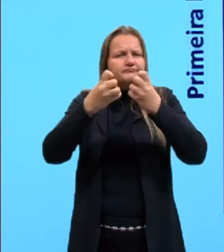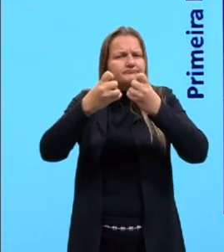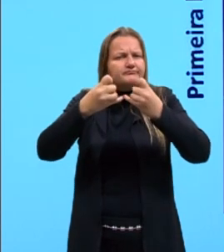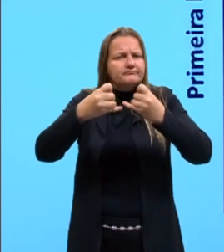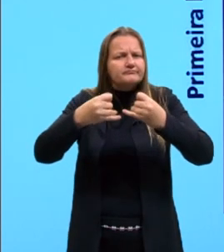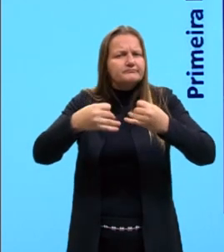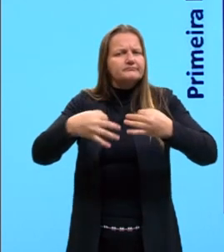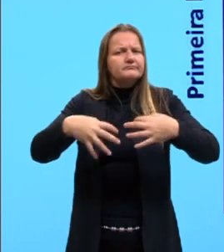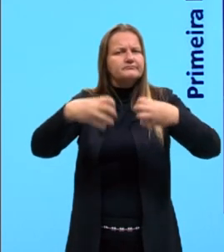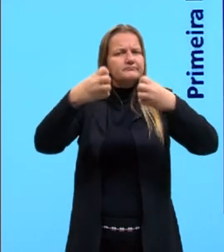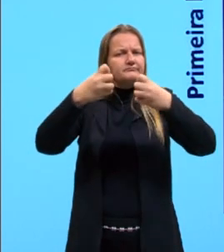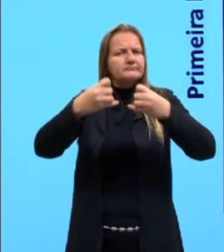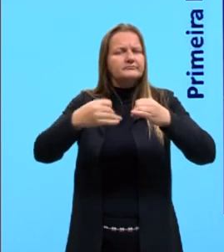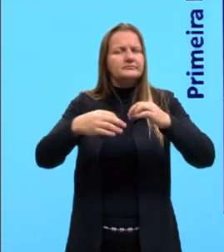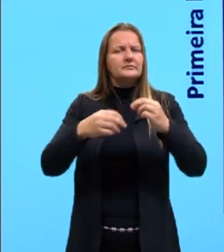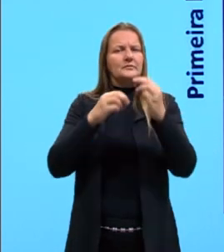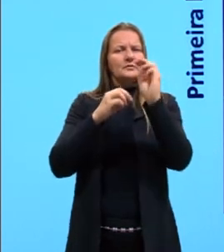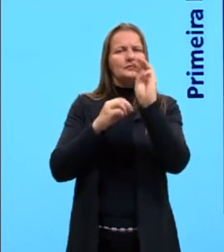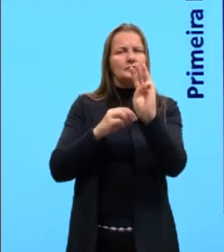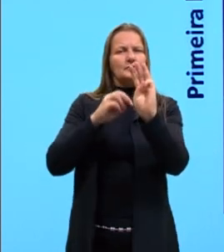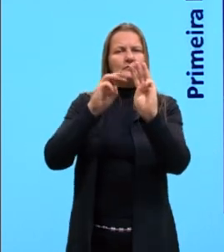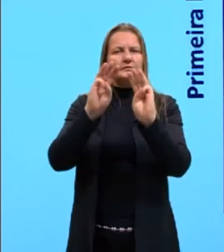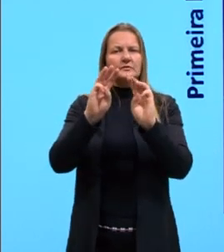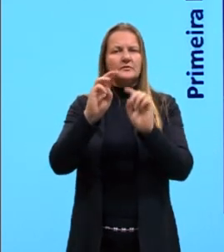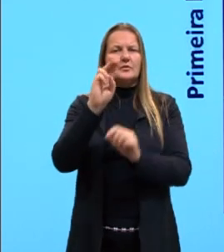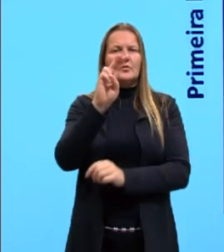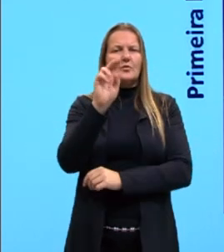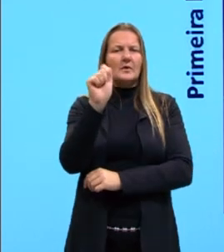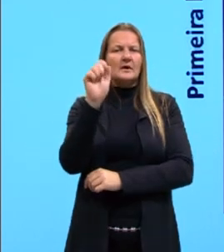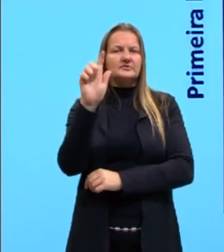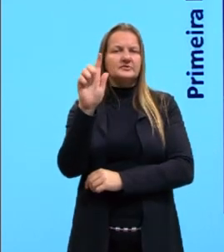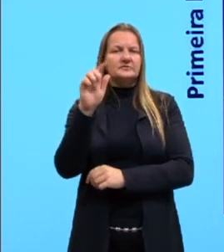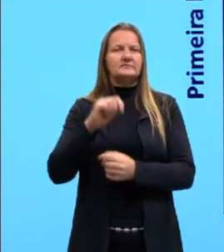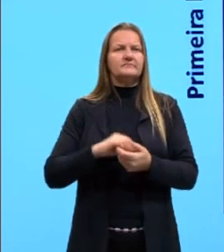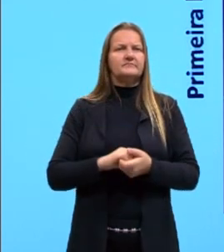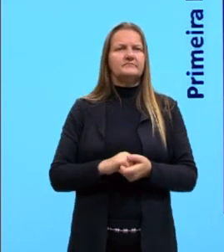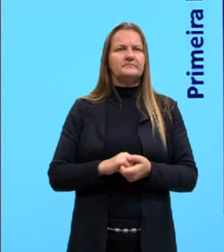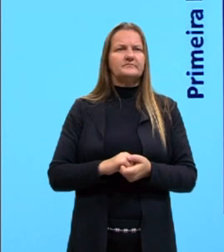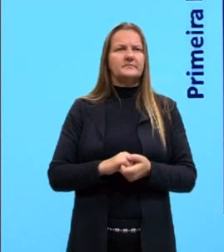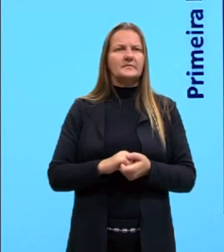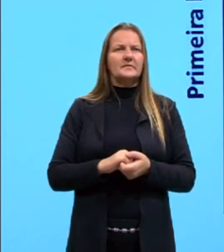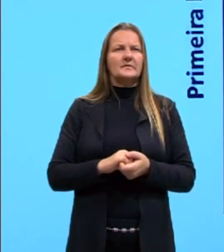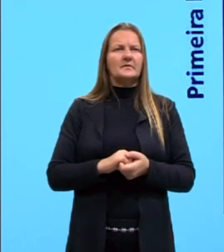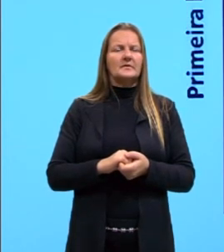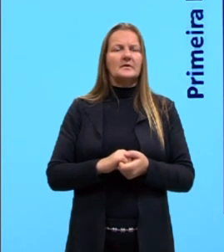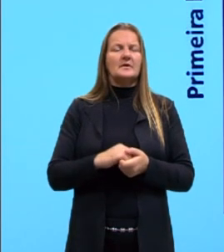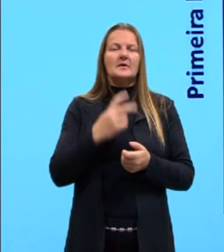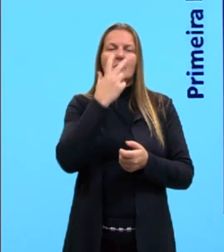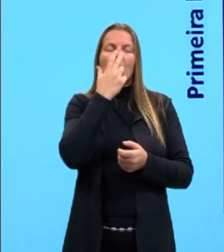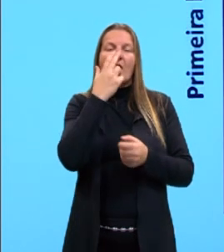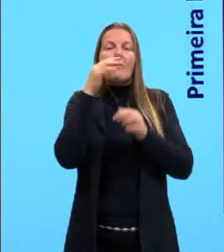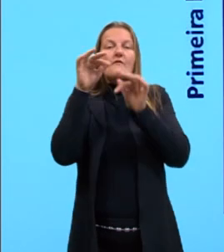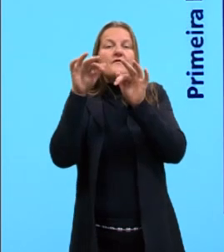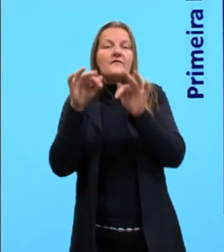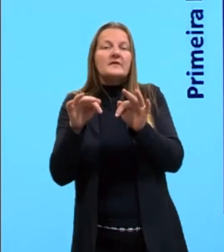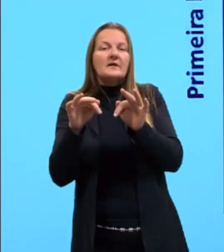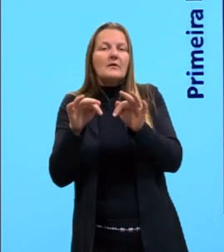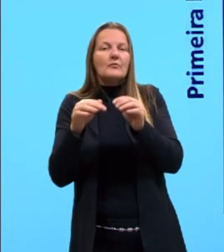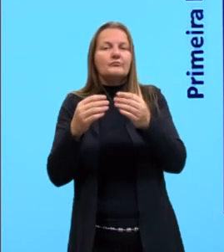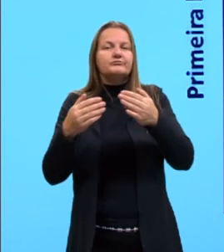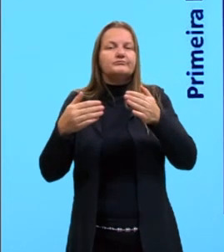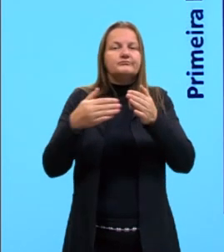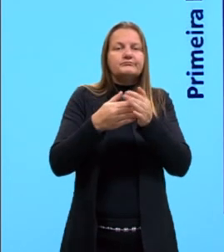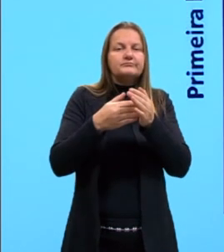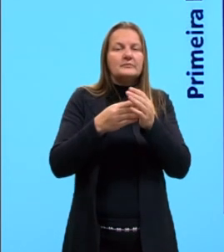U-A-A, U-A-G, U-G-A é a parte que termina. Então,